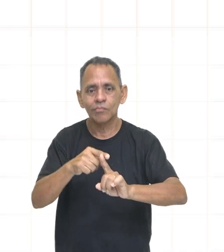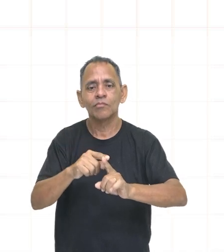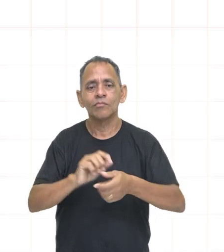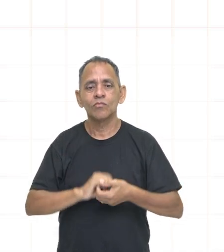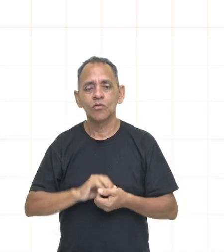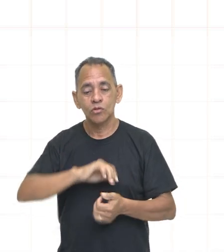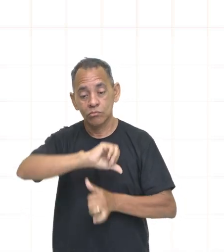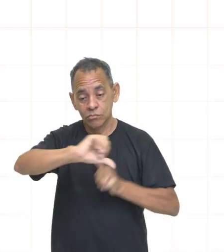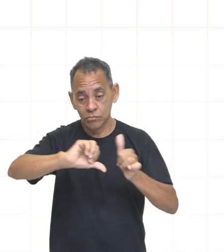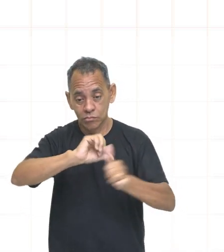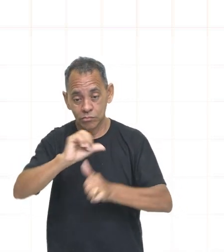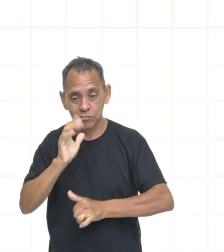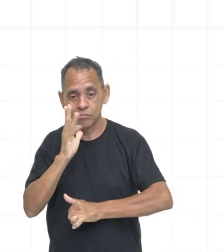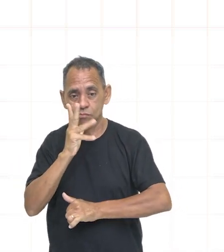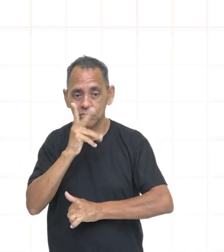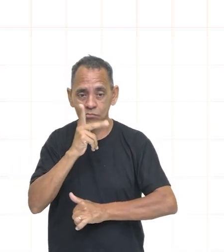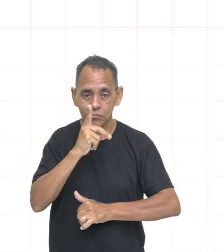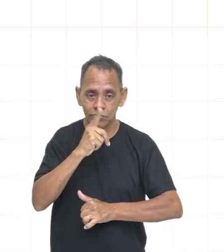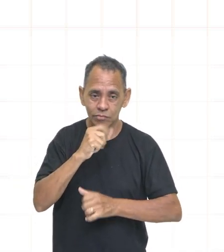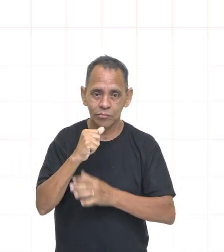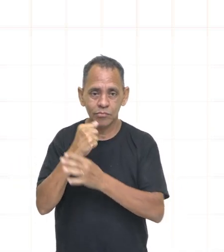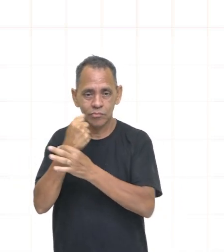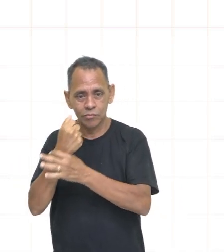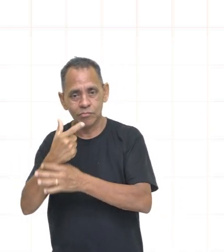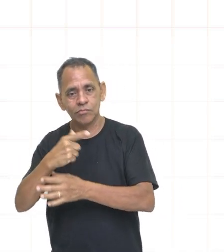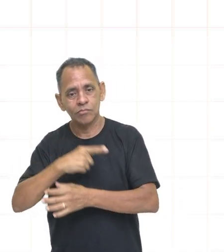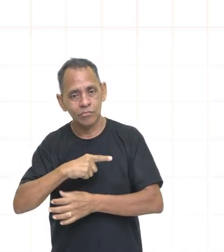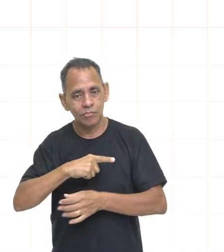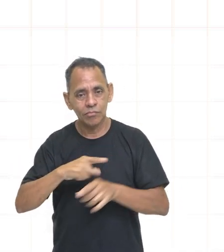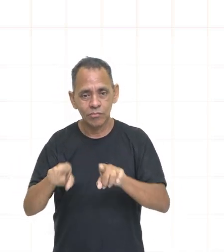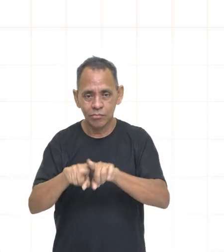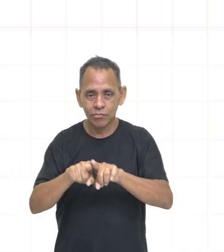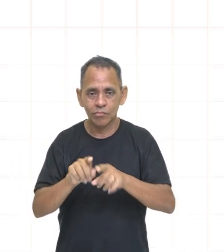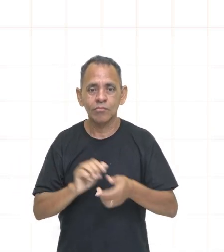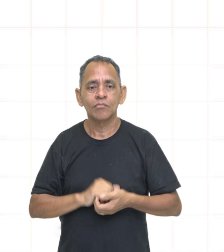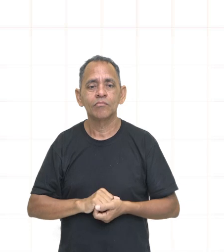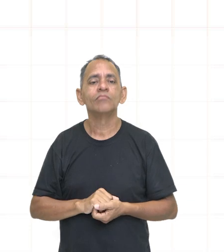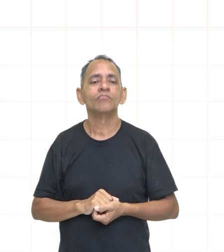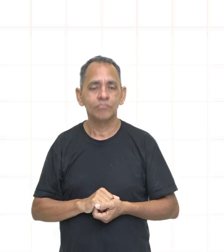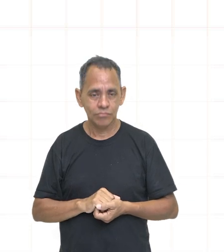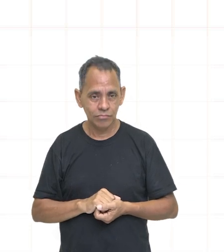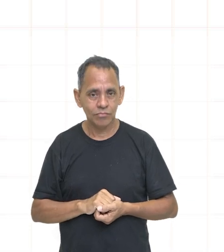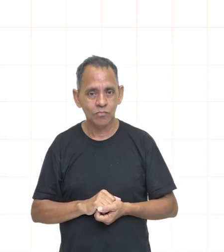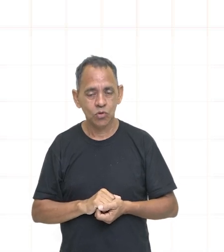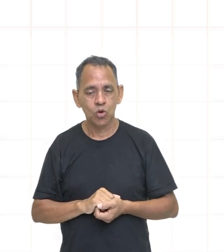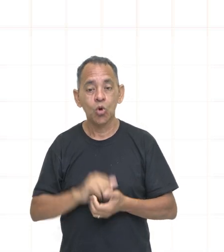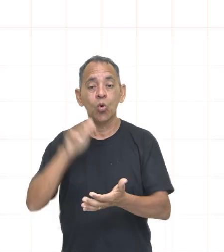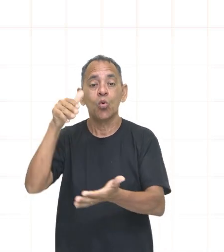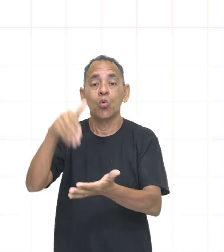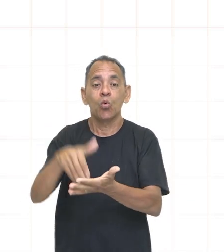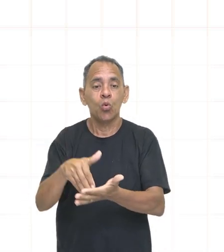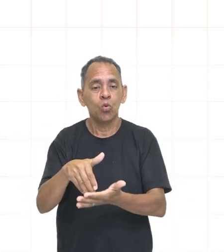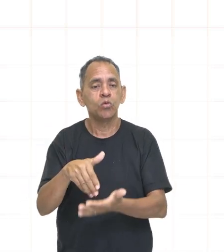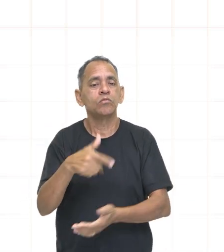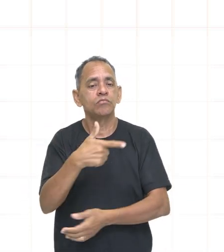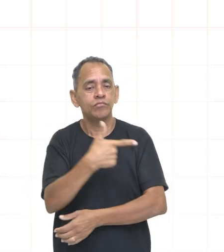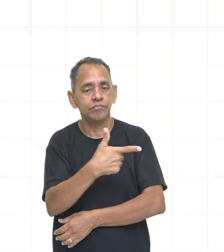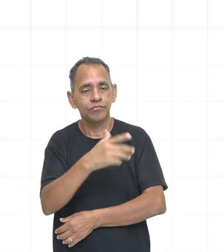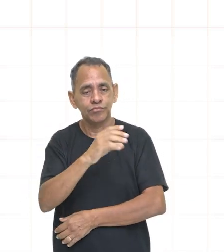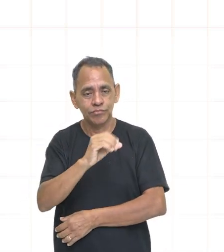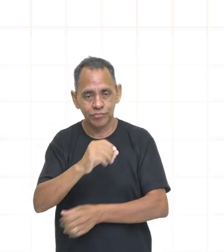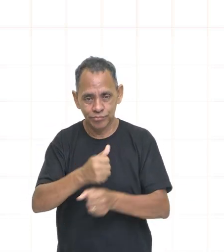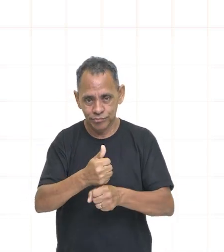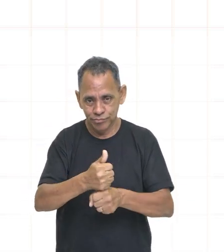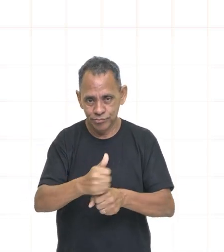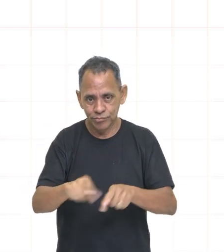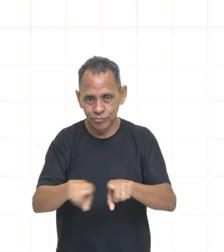nos últimos dois mandatos do regime militar. Vou grifar uma coisa para a gente aprender agora, galera. É sobre como